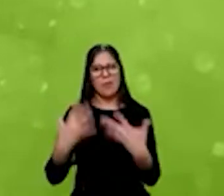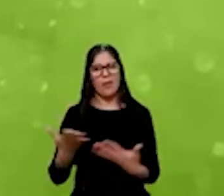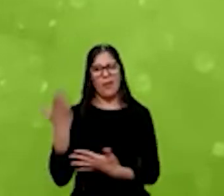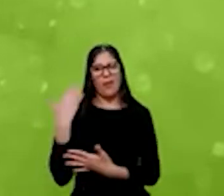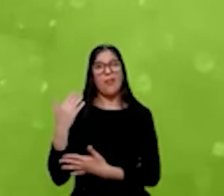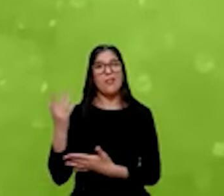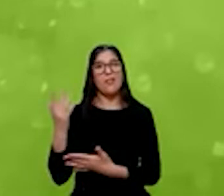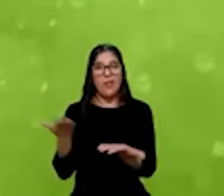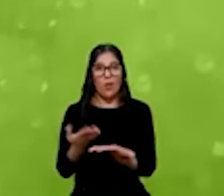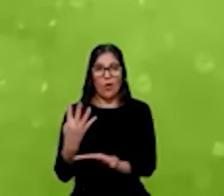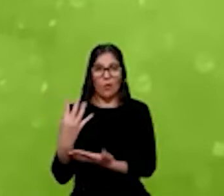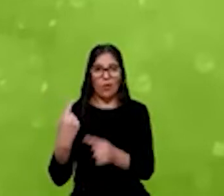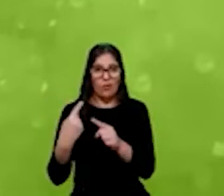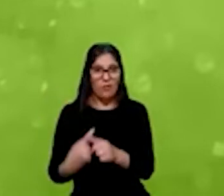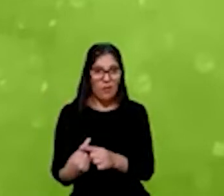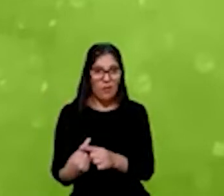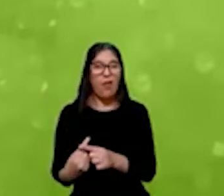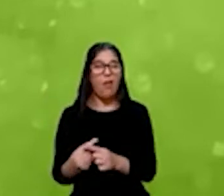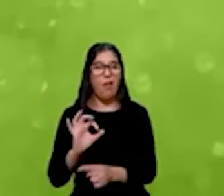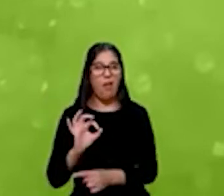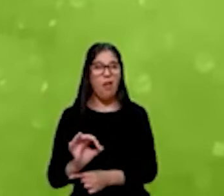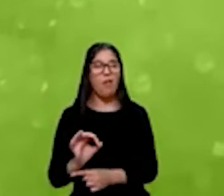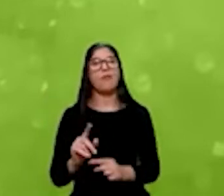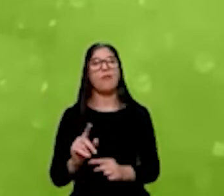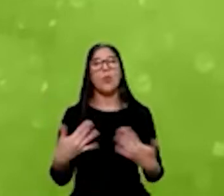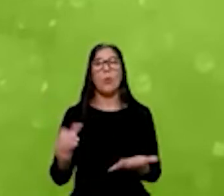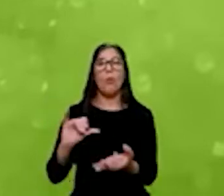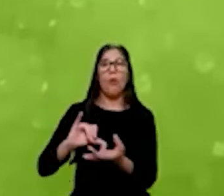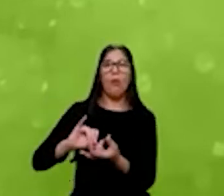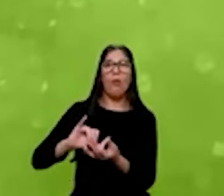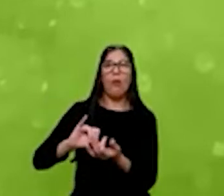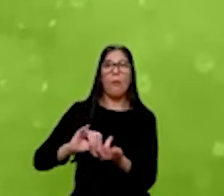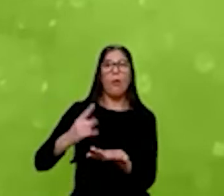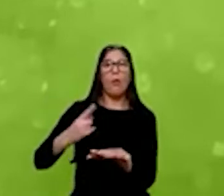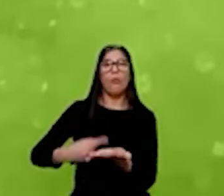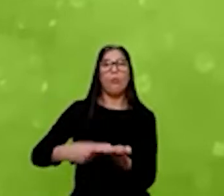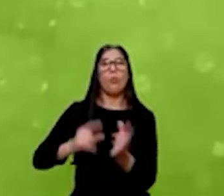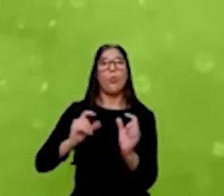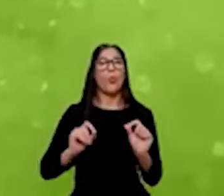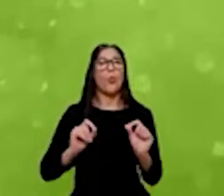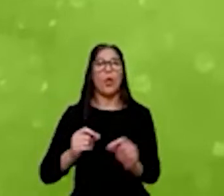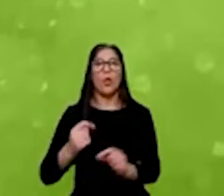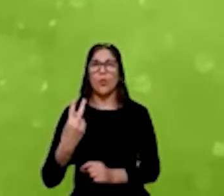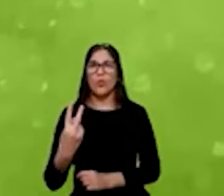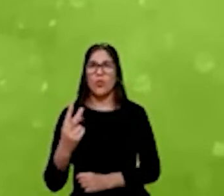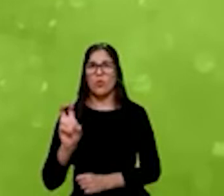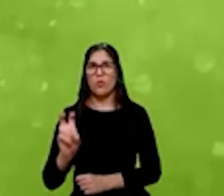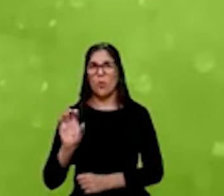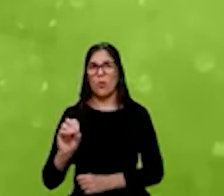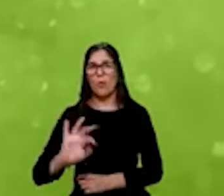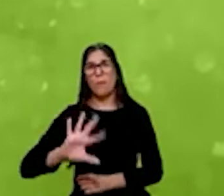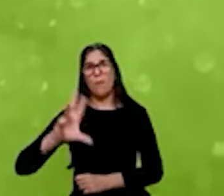do Criatec. E o capital comprometido alvo, que a gente vem buscando, é de 250 milhões.